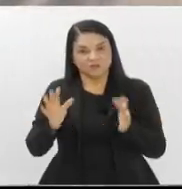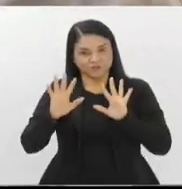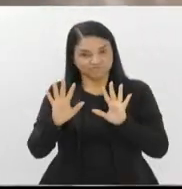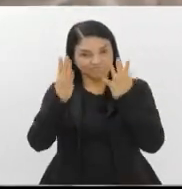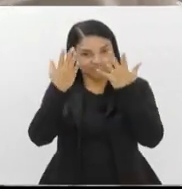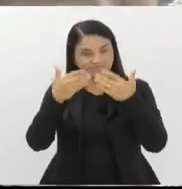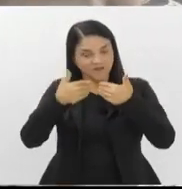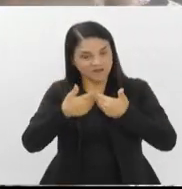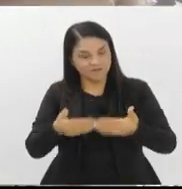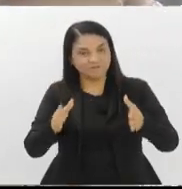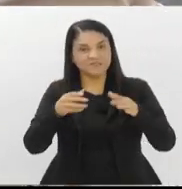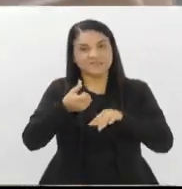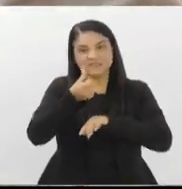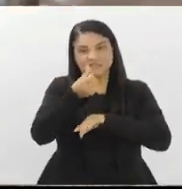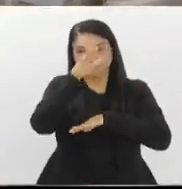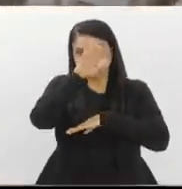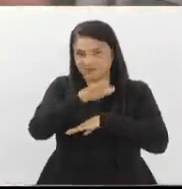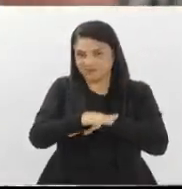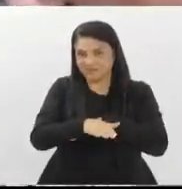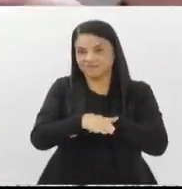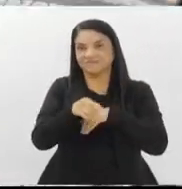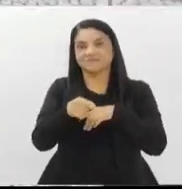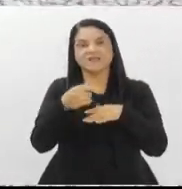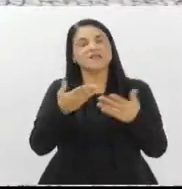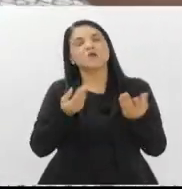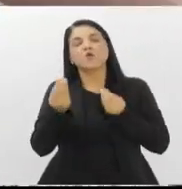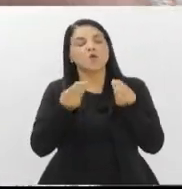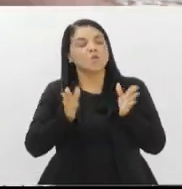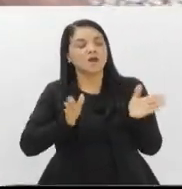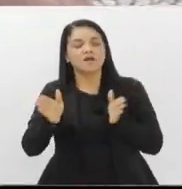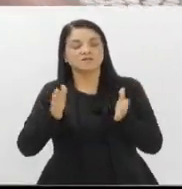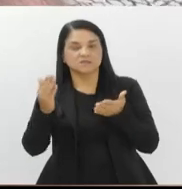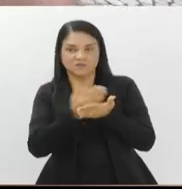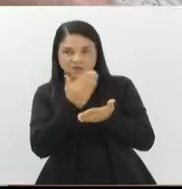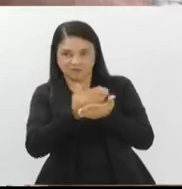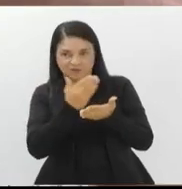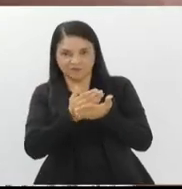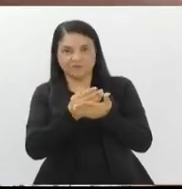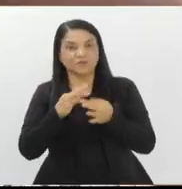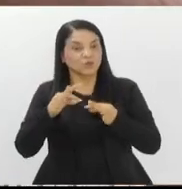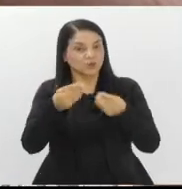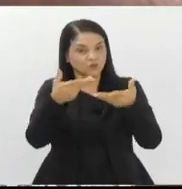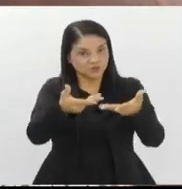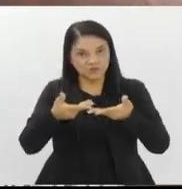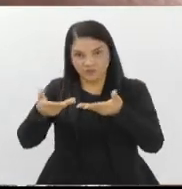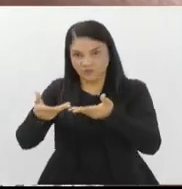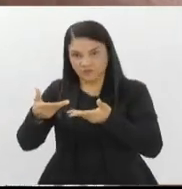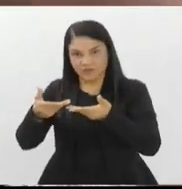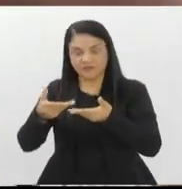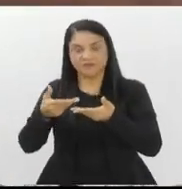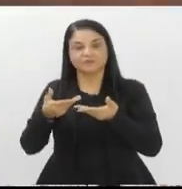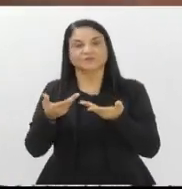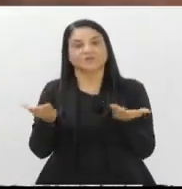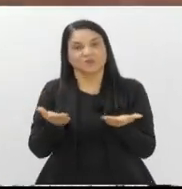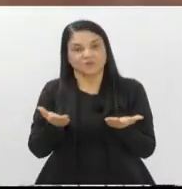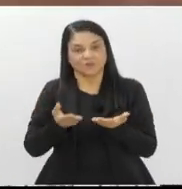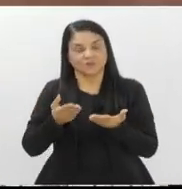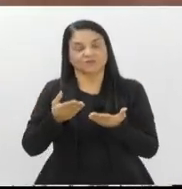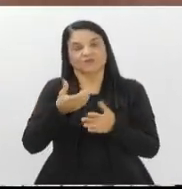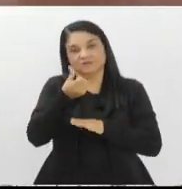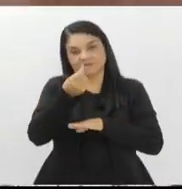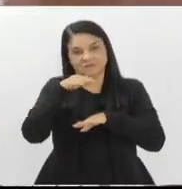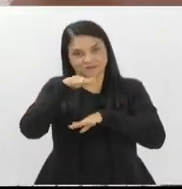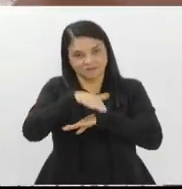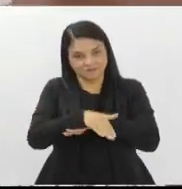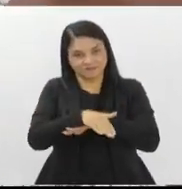horas, aqui no Palácio Tiradentes. Como as pessoas podem ter acesso a esse livro também? Todos estão convidados para o lançamento hoje, às 6 da noite, aqui no Salão Nobre do Palácio